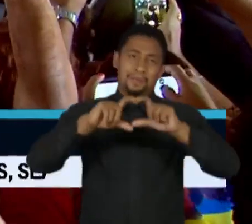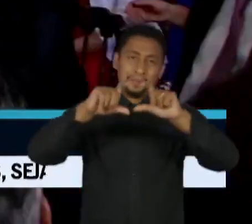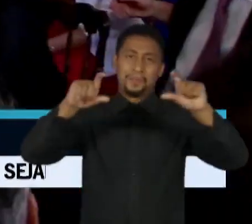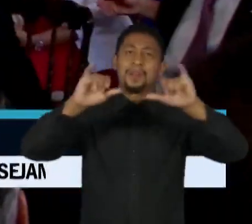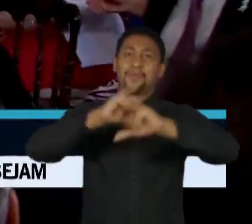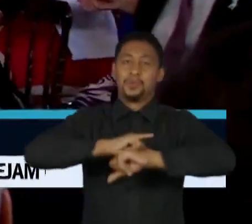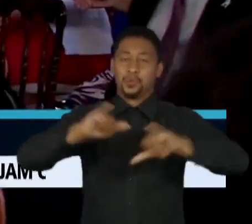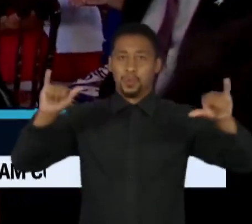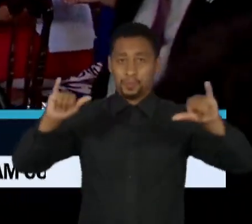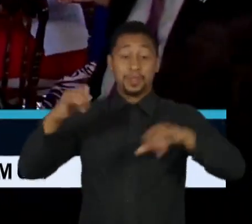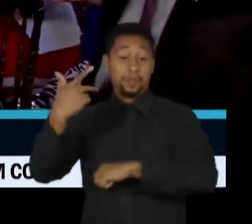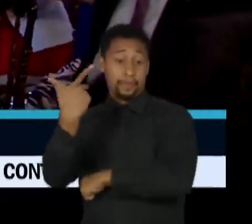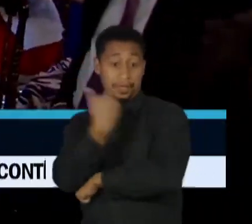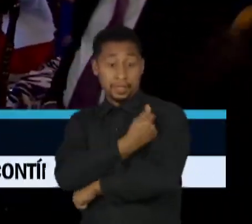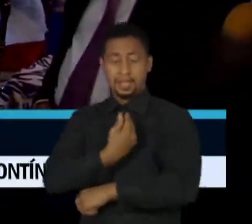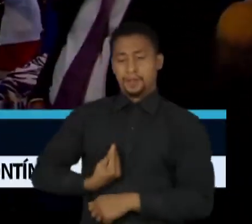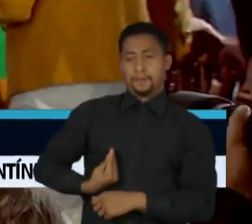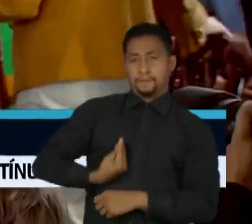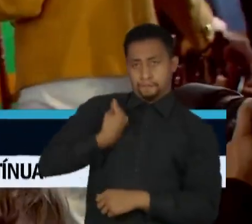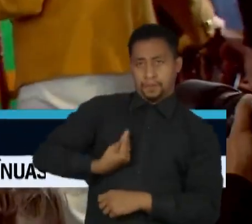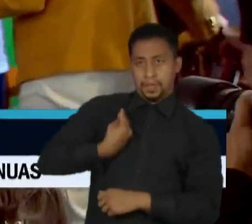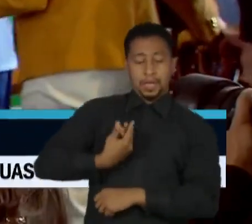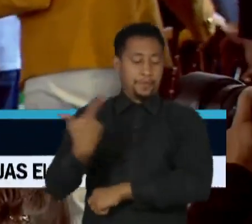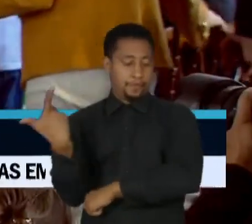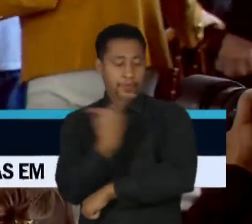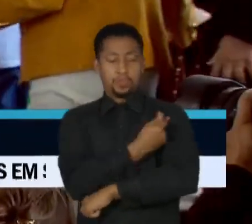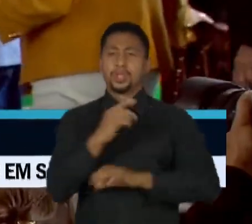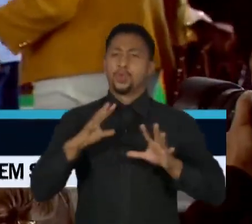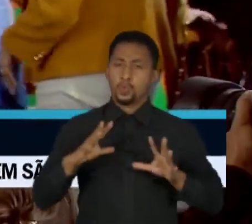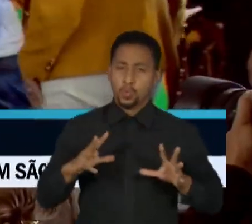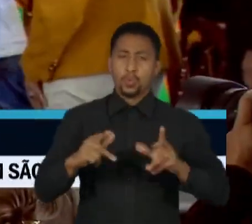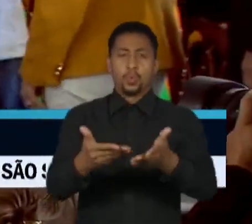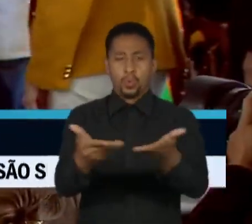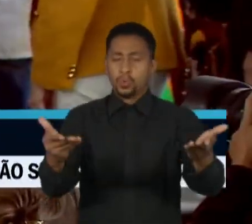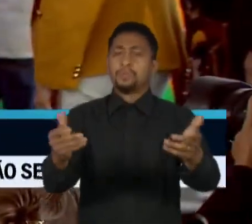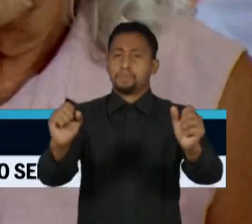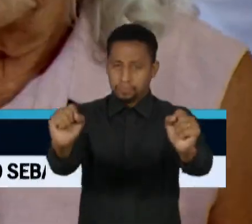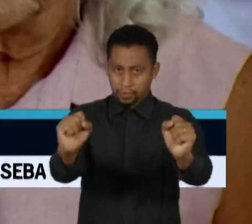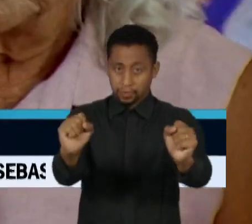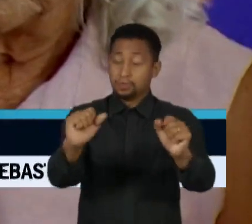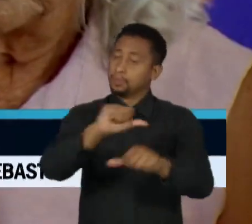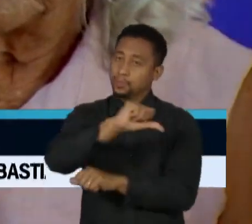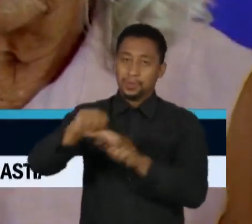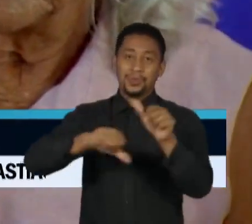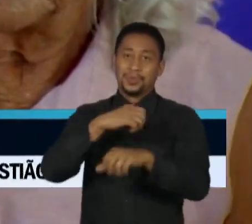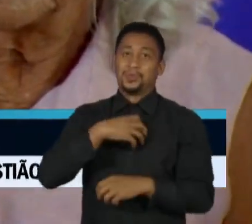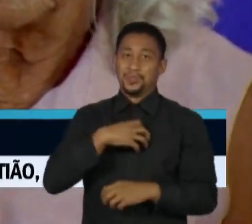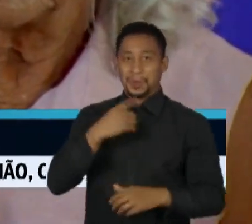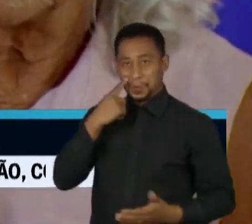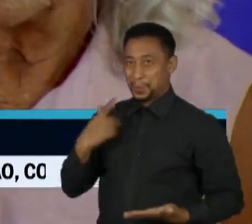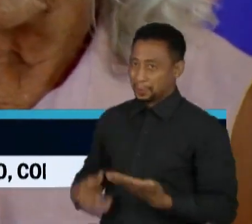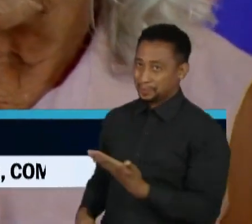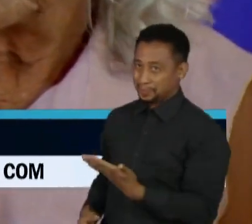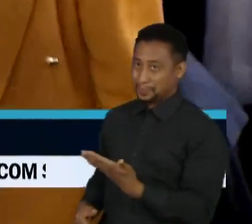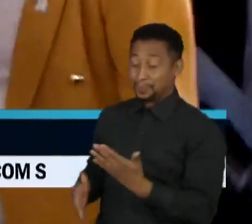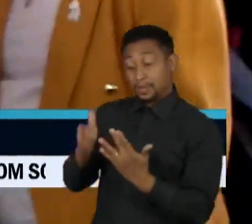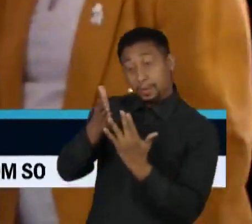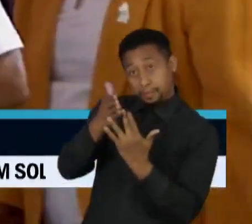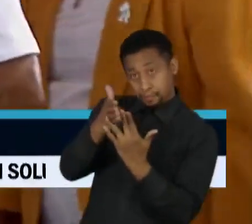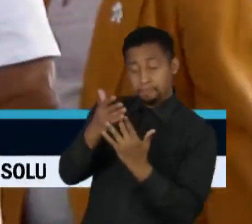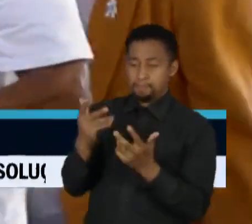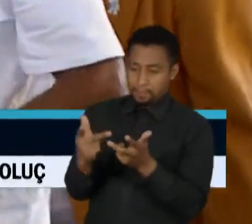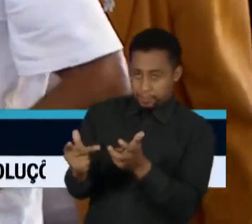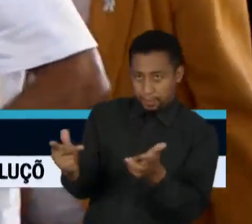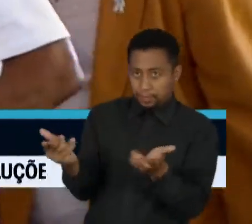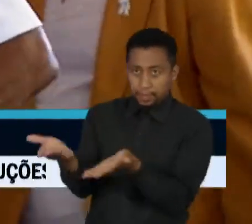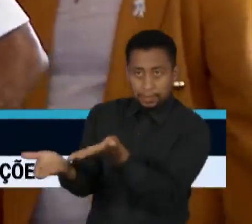vacina é para todos, o governo federal muda radicalmente a postura adotada pela gestão anterior. Além da vacina bivalente para a Covid,